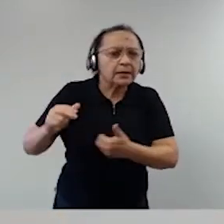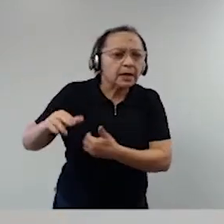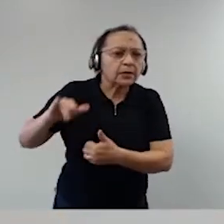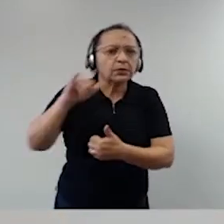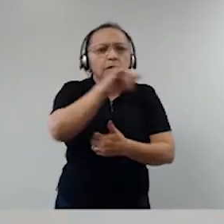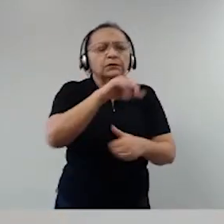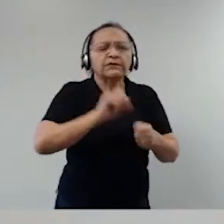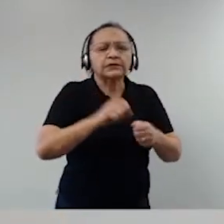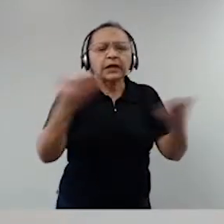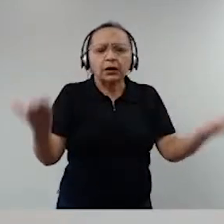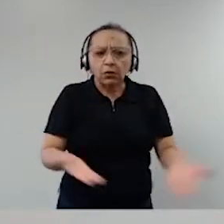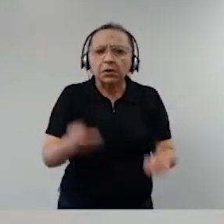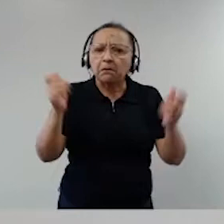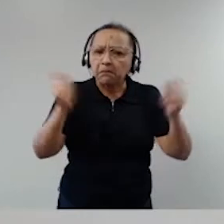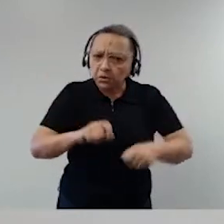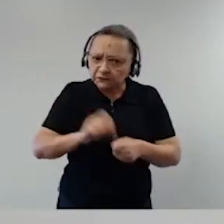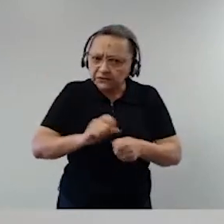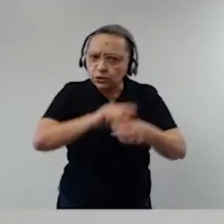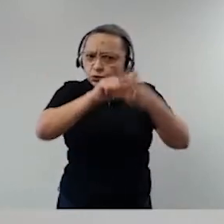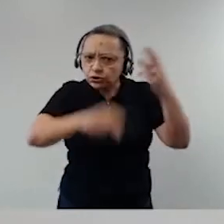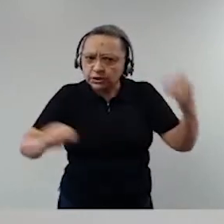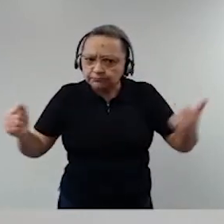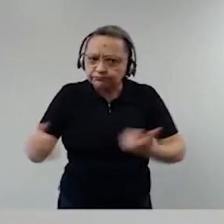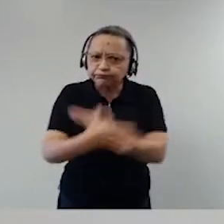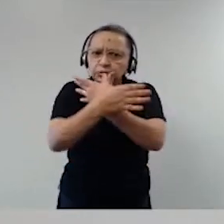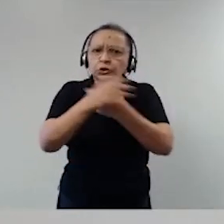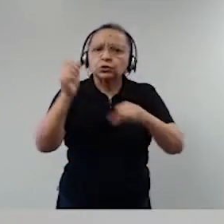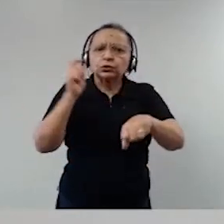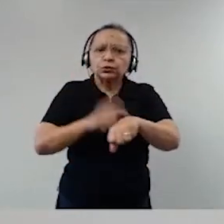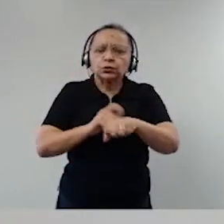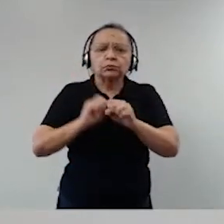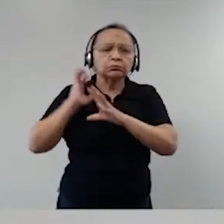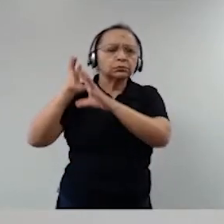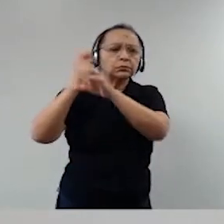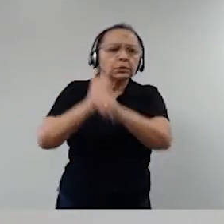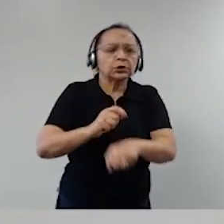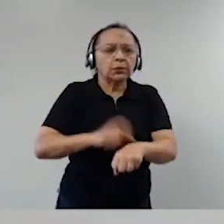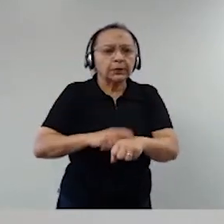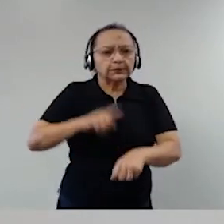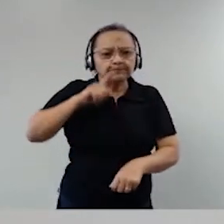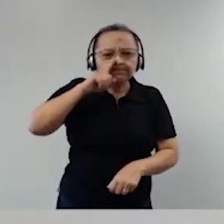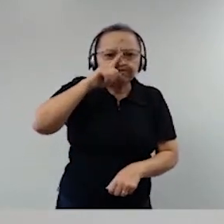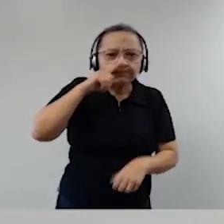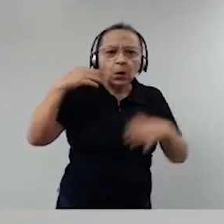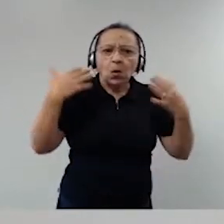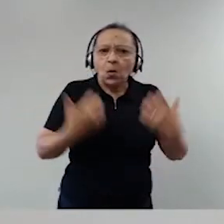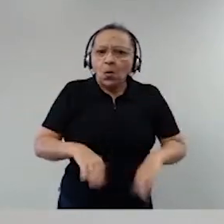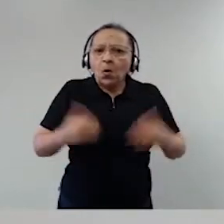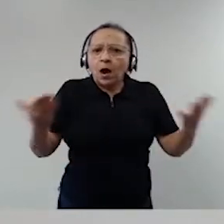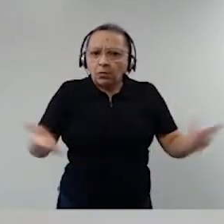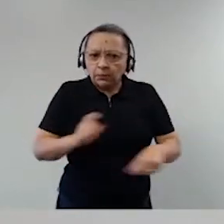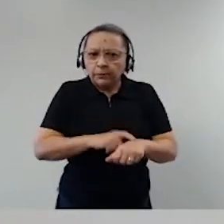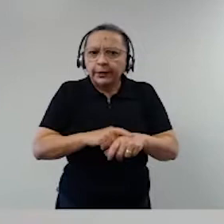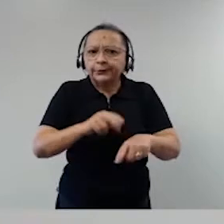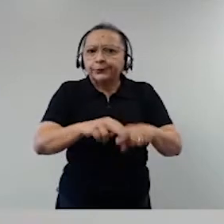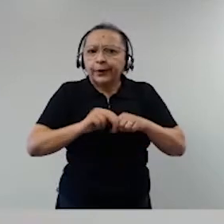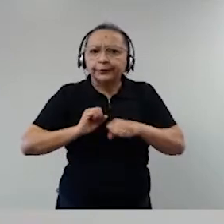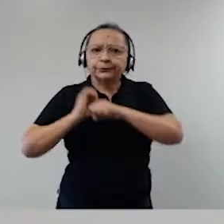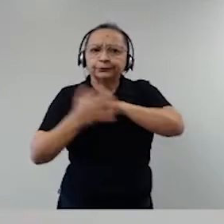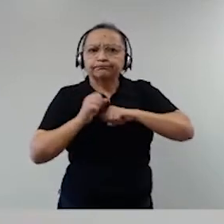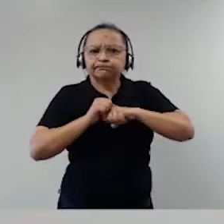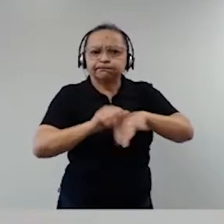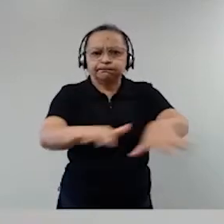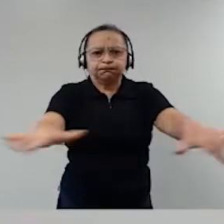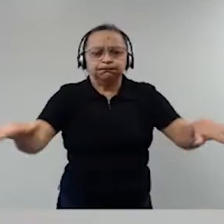vem fazendo ou podem fazer durante momentos de crise como este que nós estamos enfrentando decorrente da pandemia do